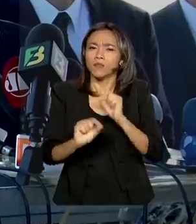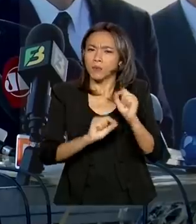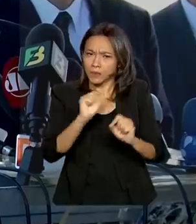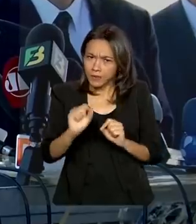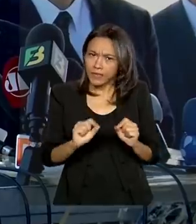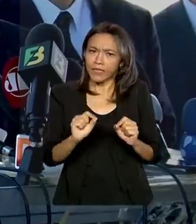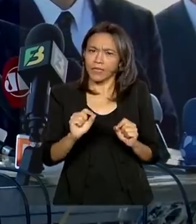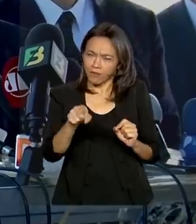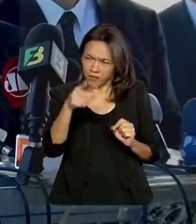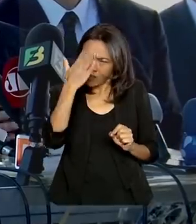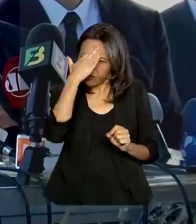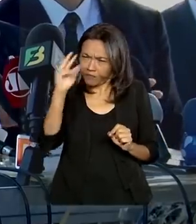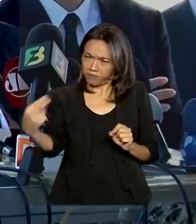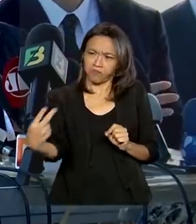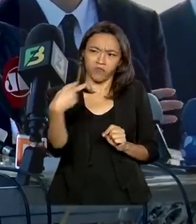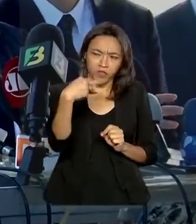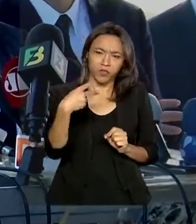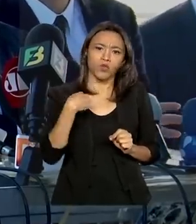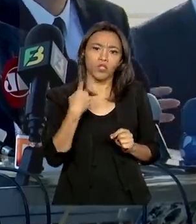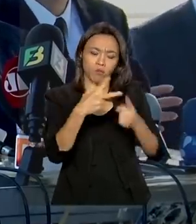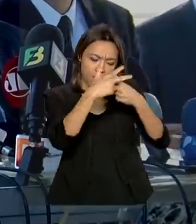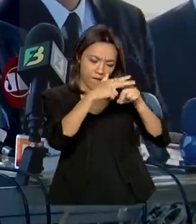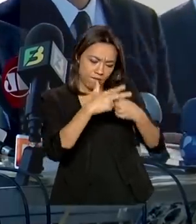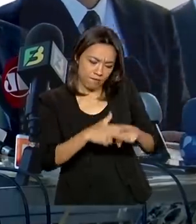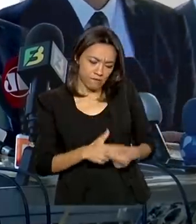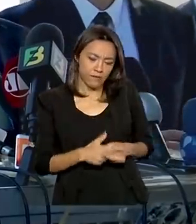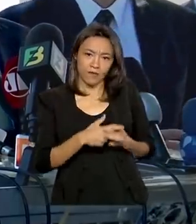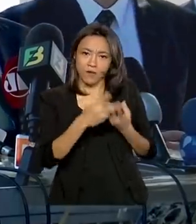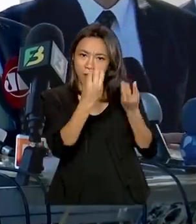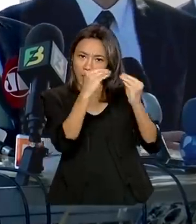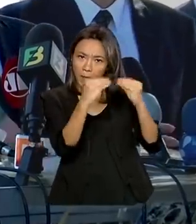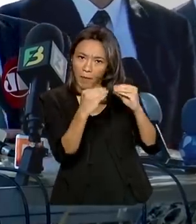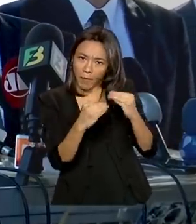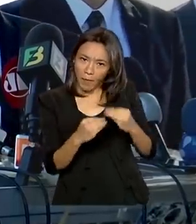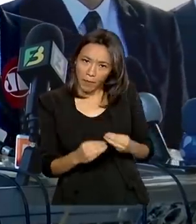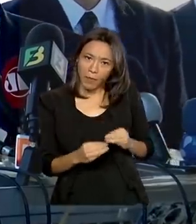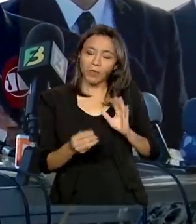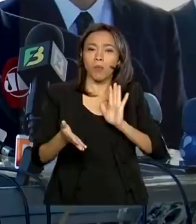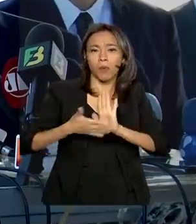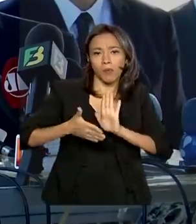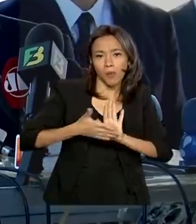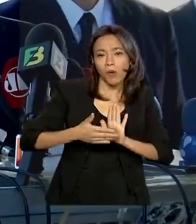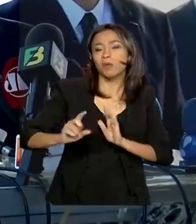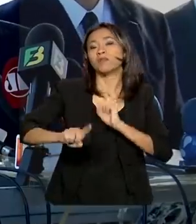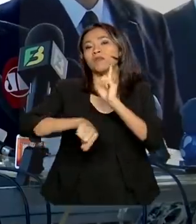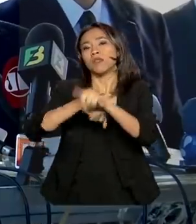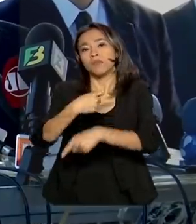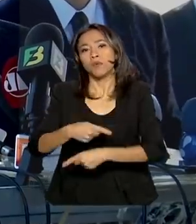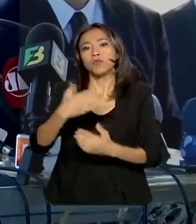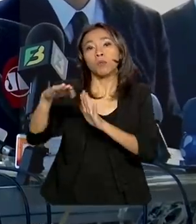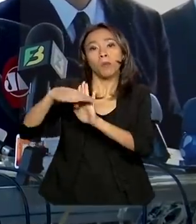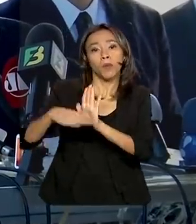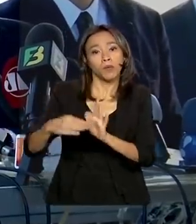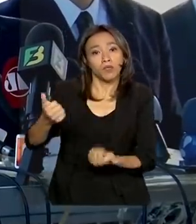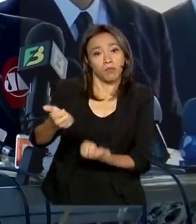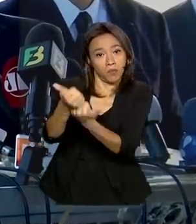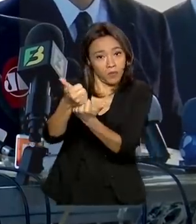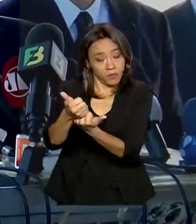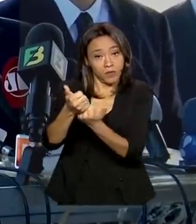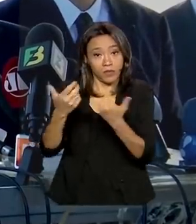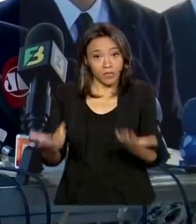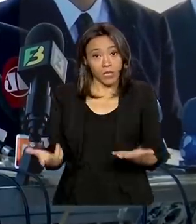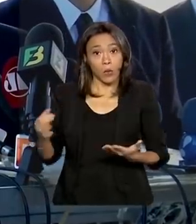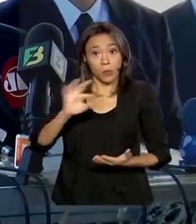sabem disso, são testemunhos. Nós estávamos fazendo uma reforma estrutural importante. Nós saímos disso, foram para um programa assistencial. O presidente